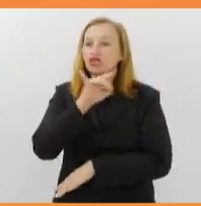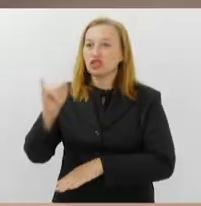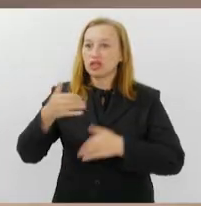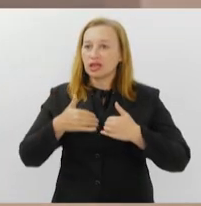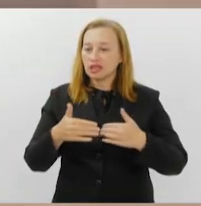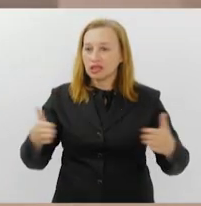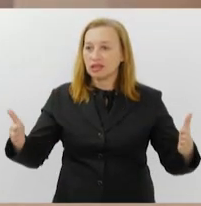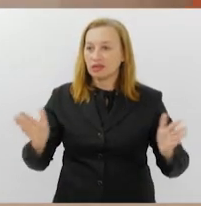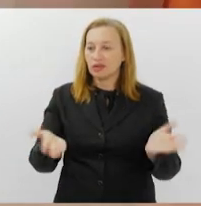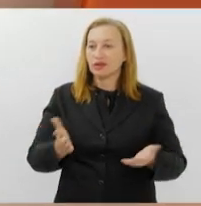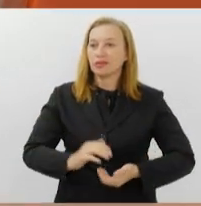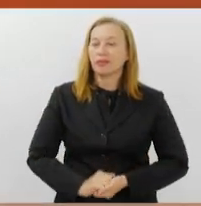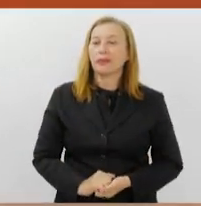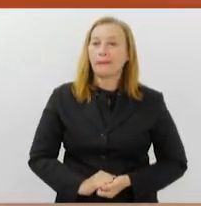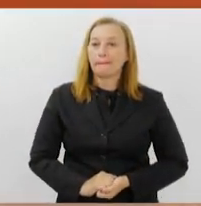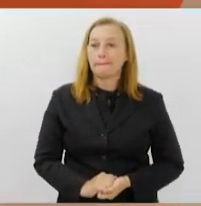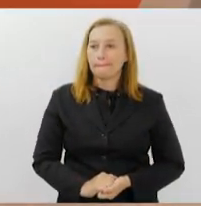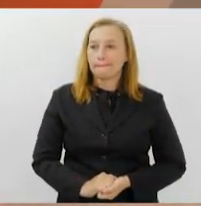agora.